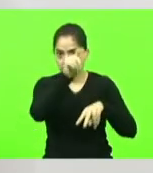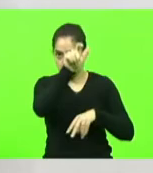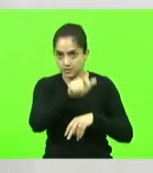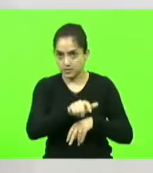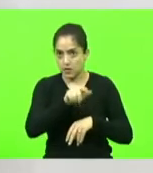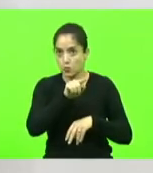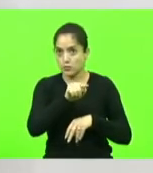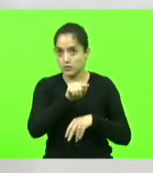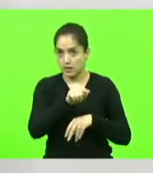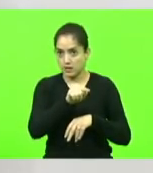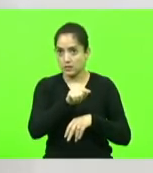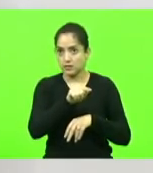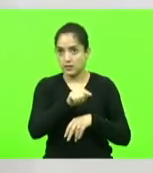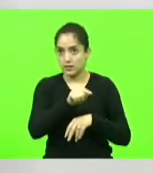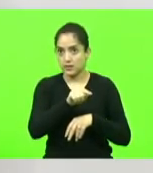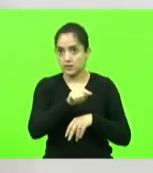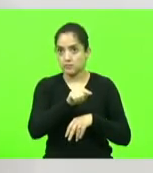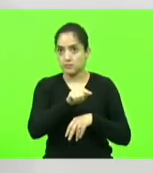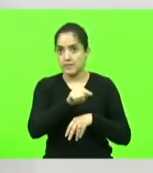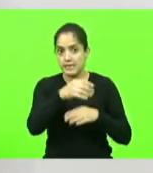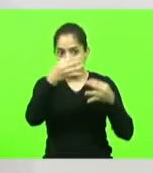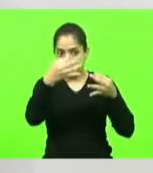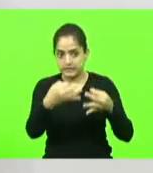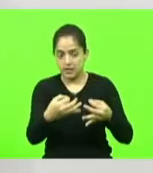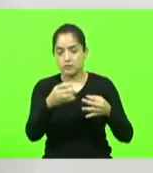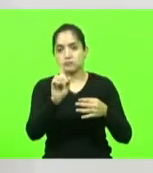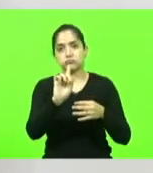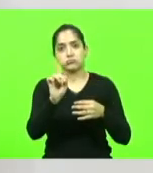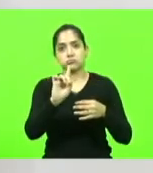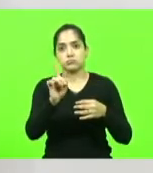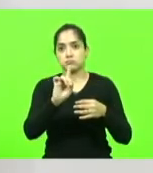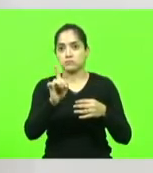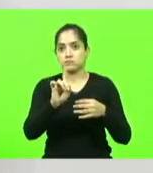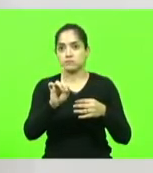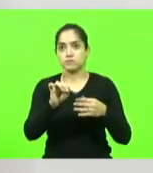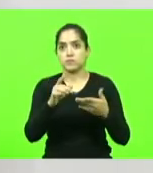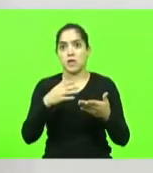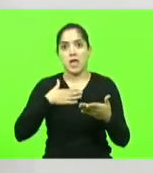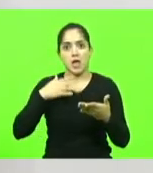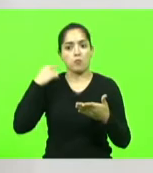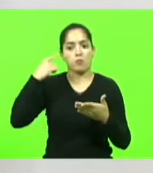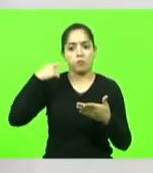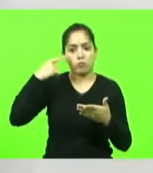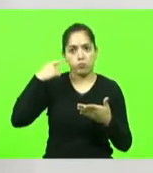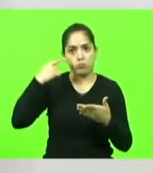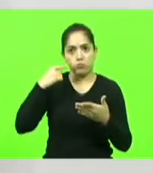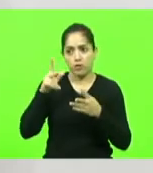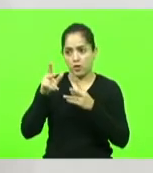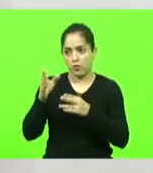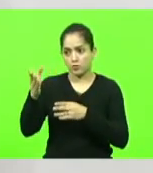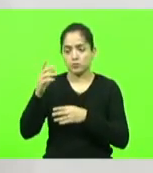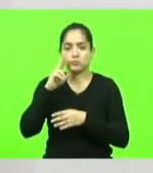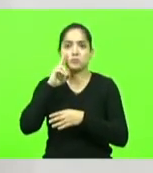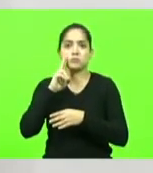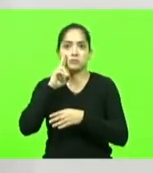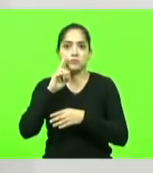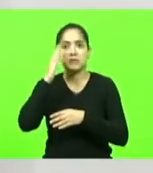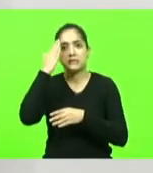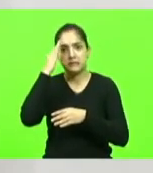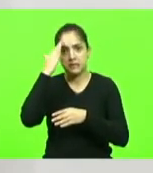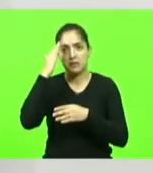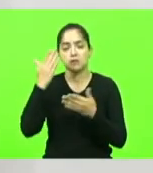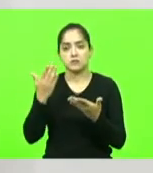totalmente ilegal e eu não sou advogado como o deputado Ivan Nats que entende muito do direito,